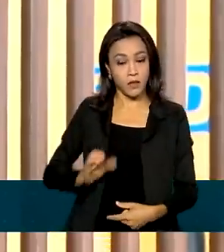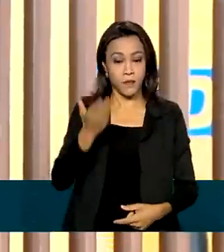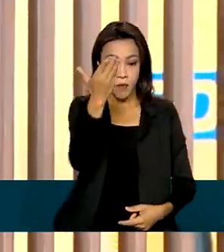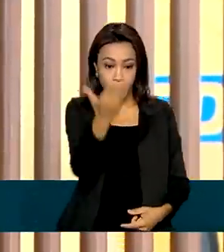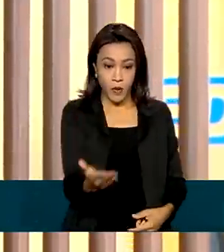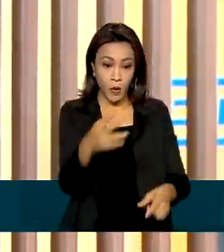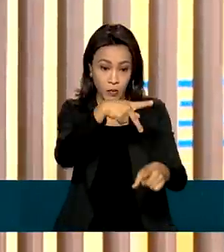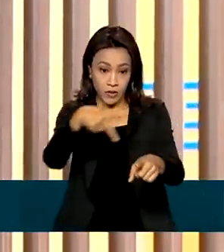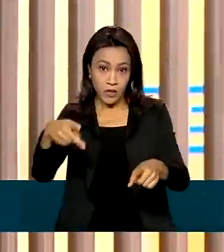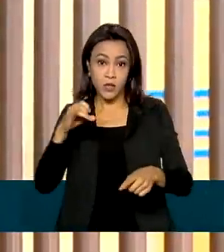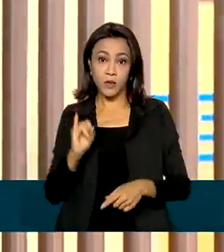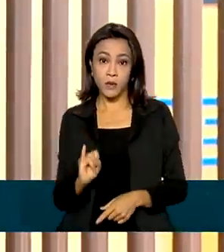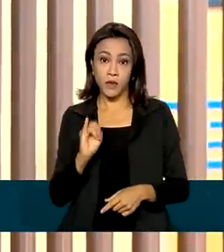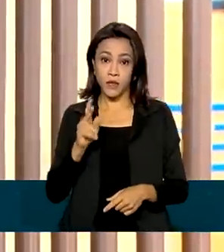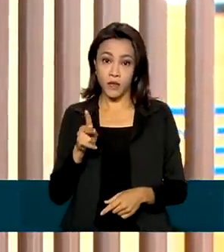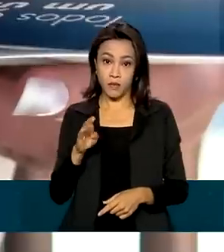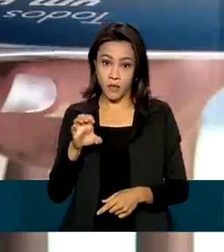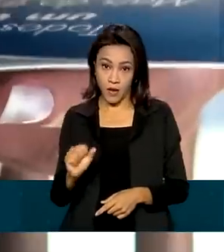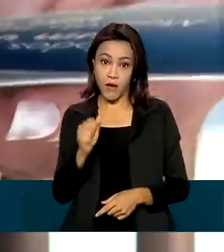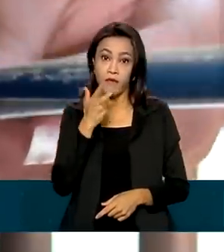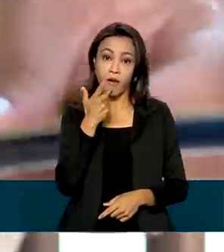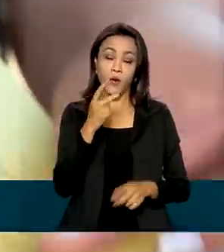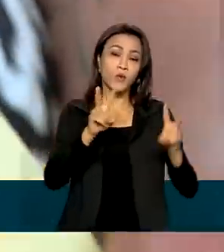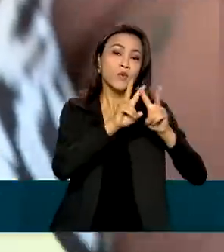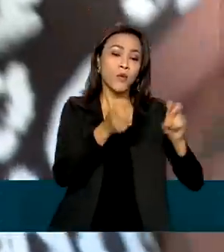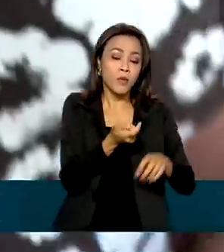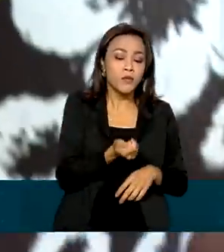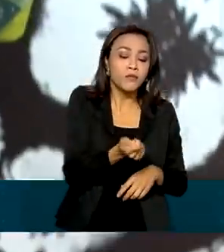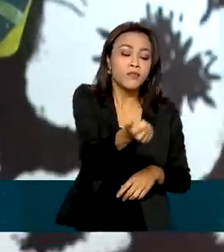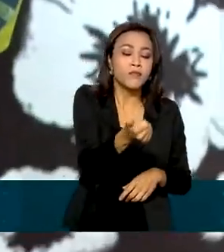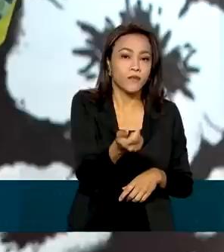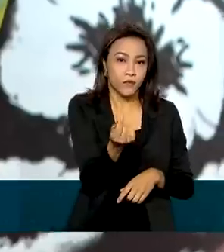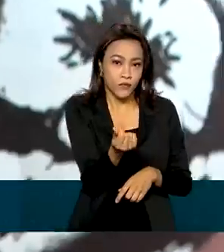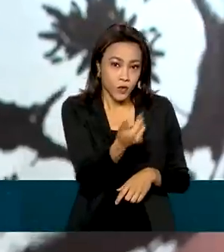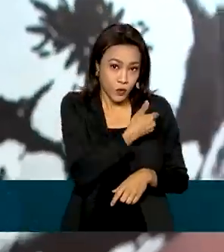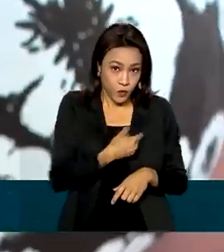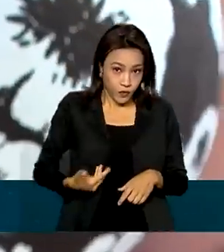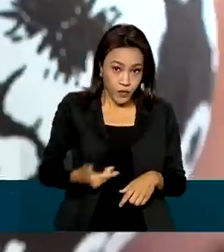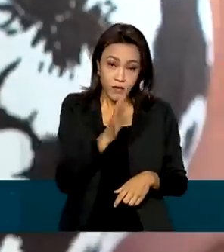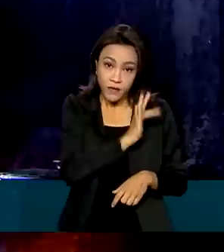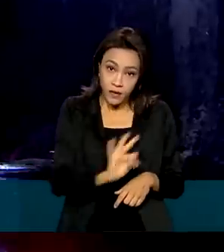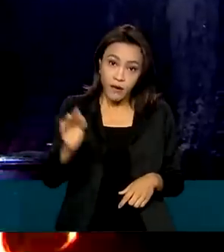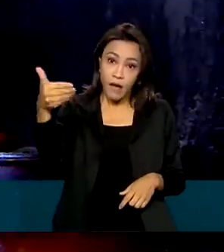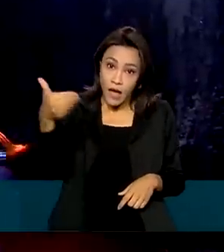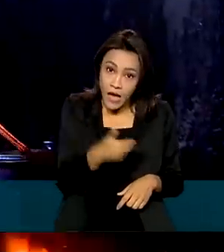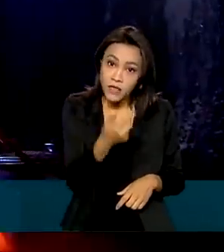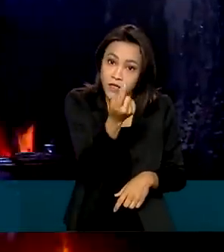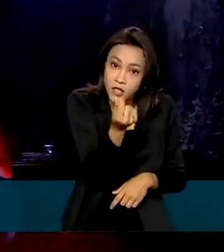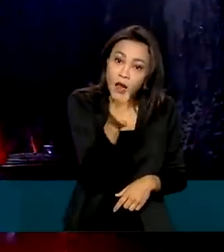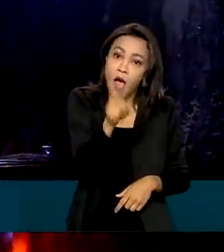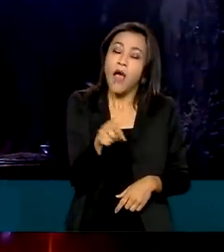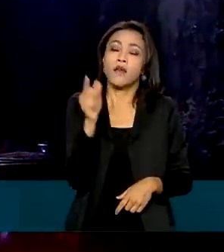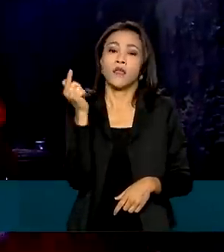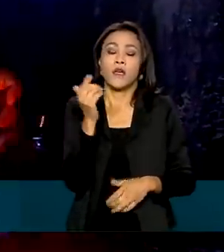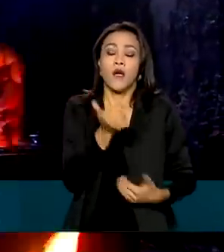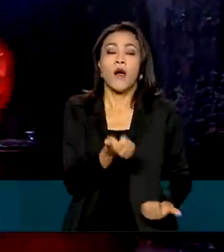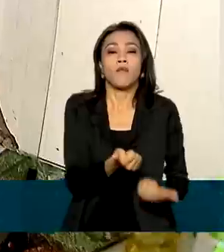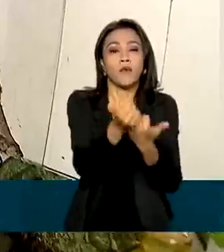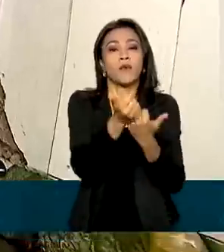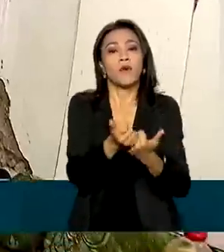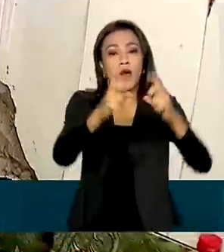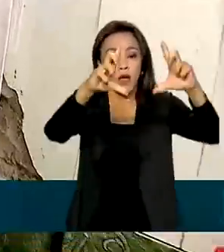a ampliação do programa de transferência de renda feita pelo governo federal é o que possibilitou essa redução da extrema